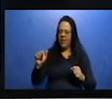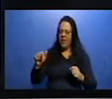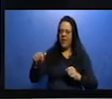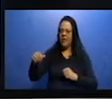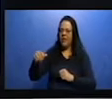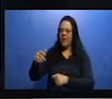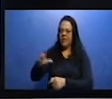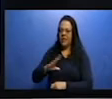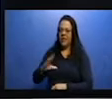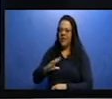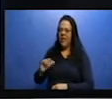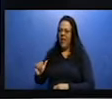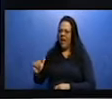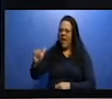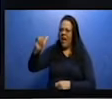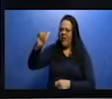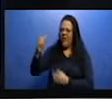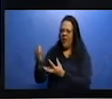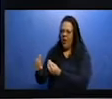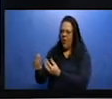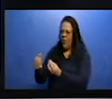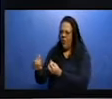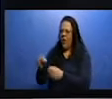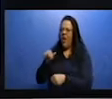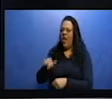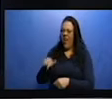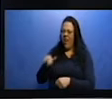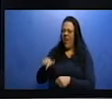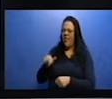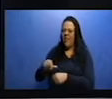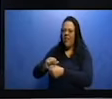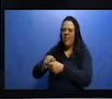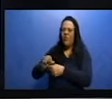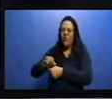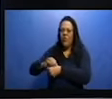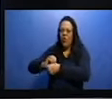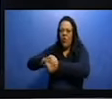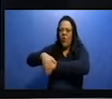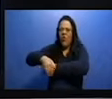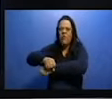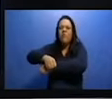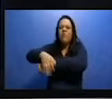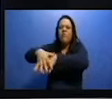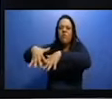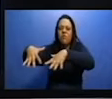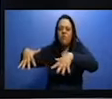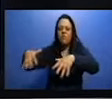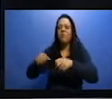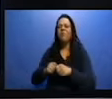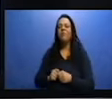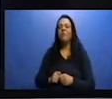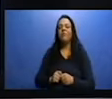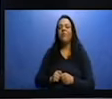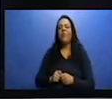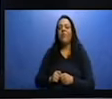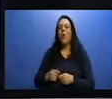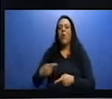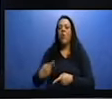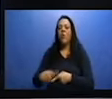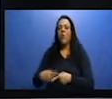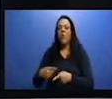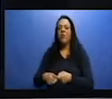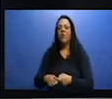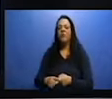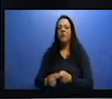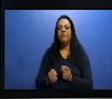há também aí uma intensidade maior de casos de COVID-19. Ou seja, talvez possamos dizer que agora no século